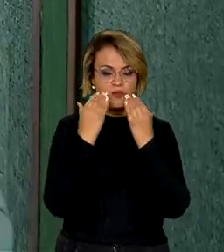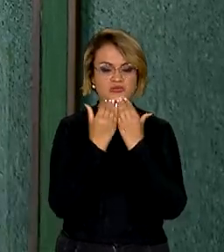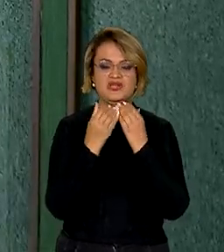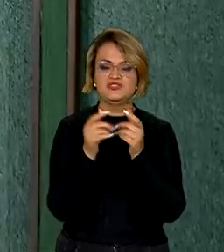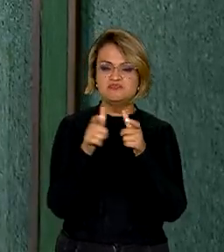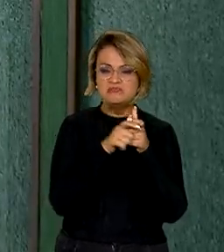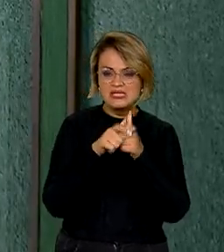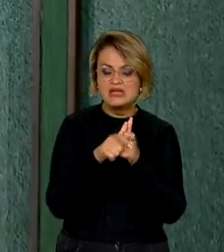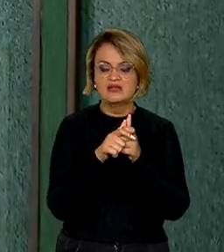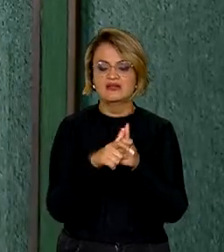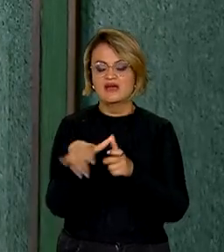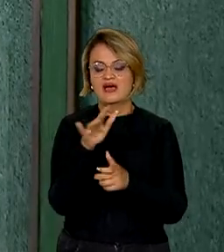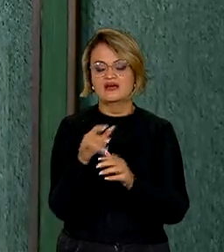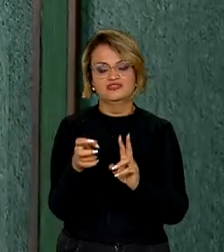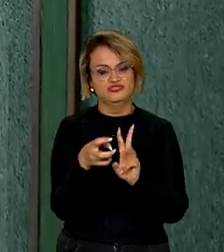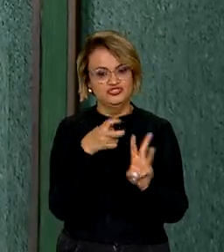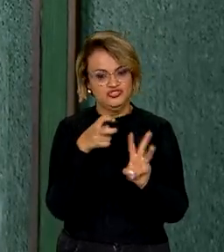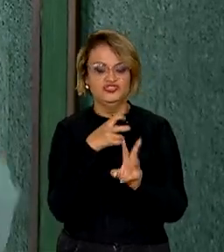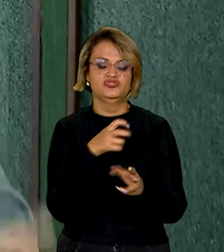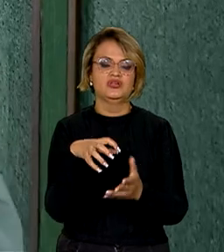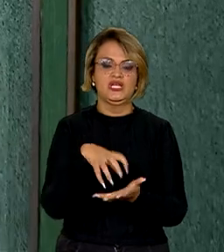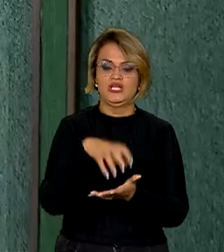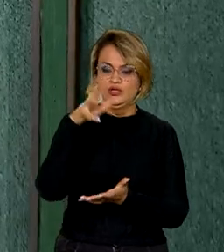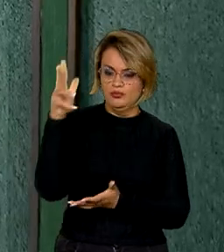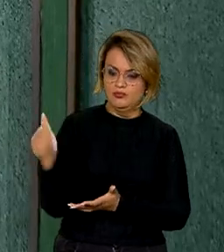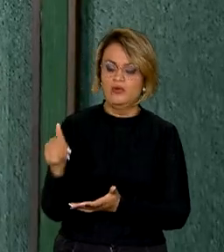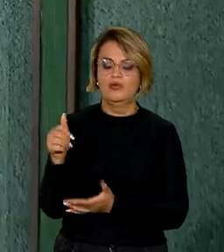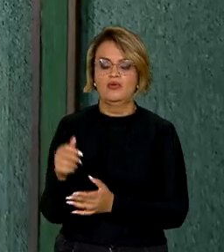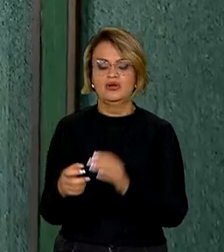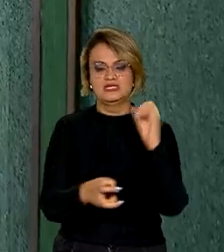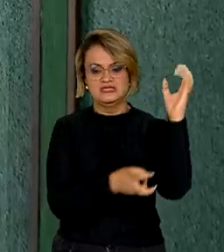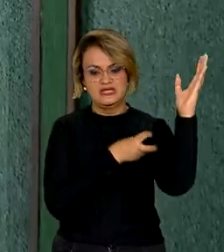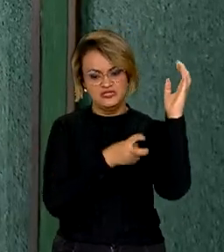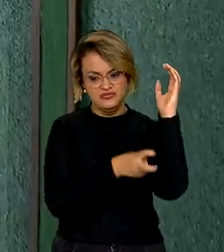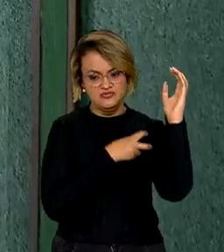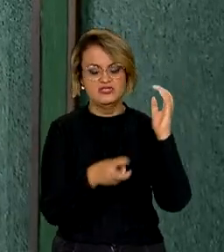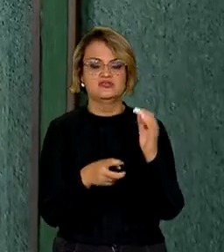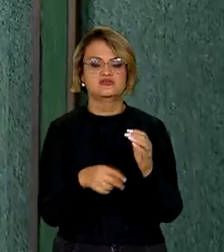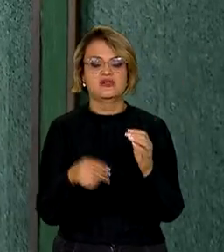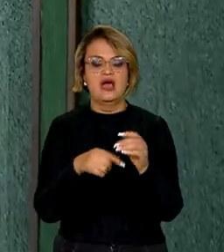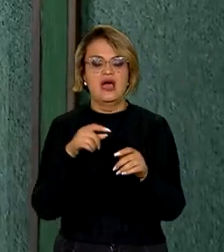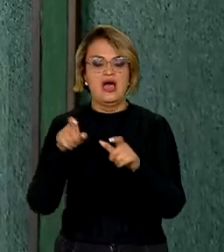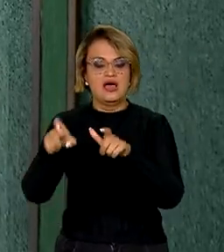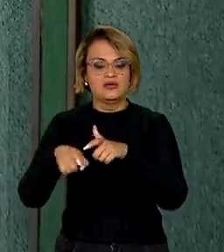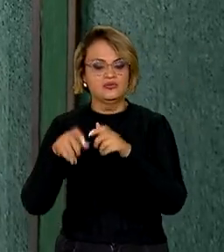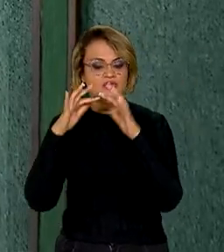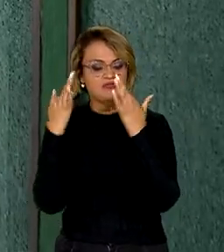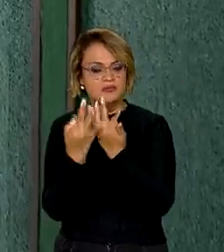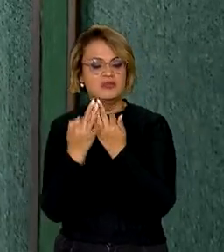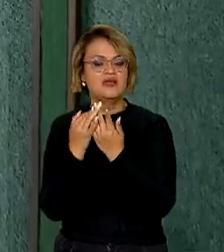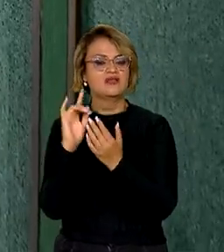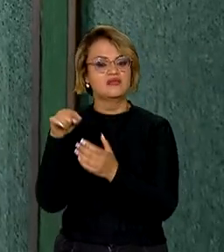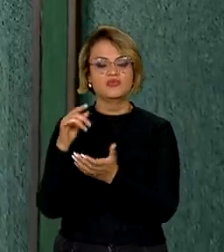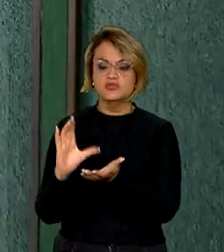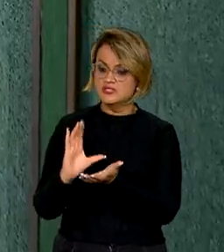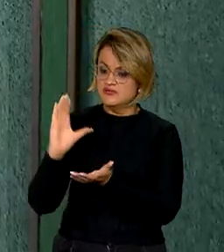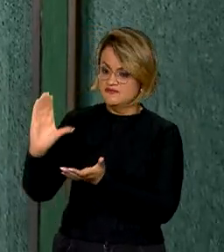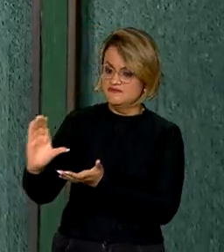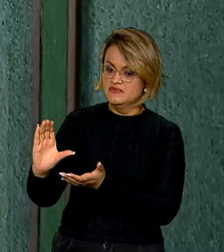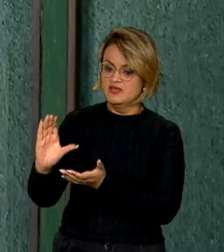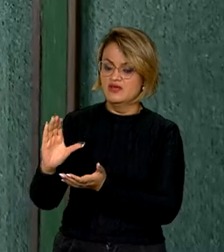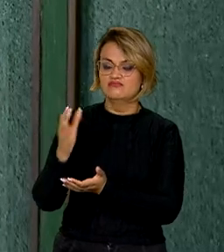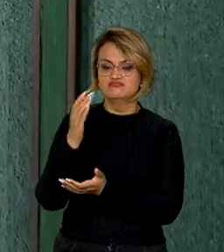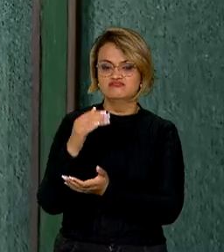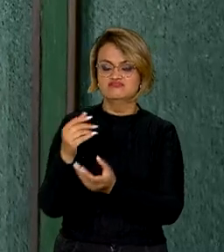indígenas, quilombolas, extrativistas, agricultores familiares, e depois destina esses